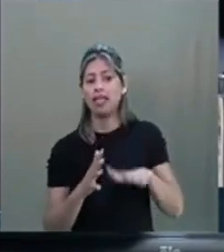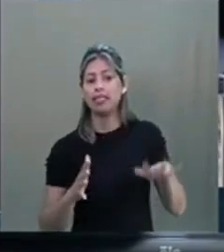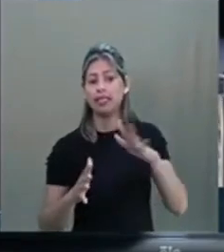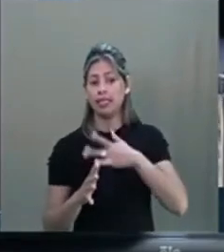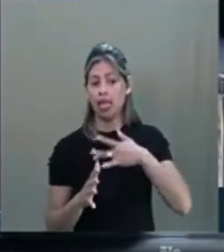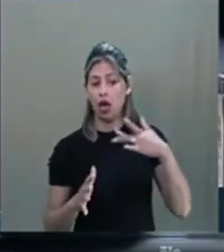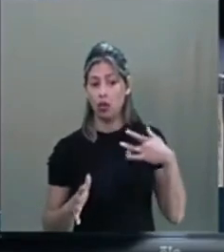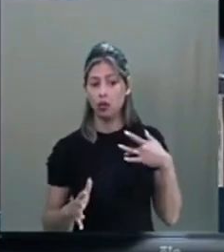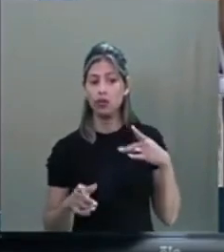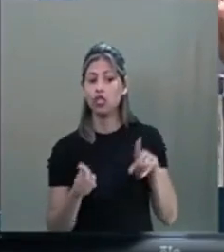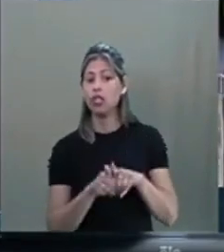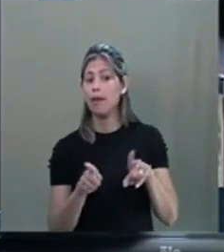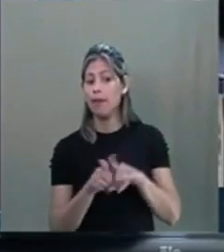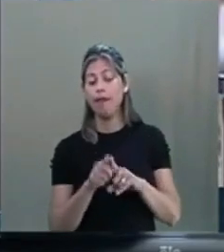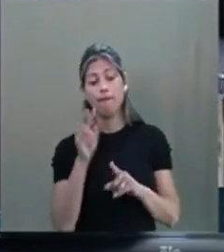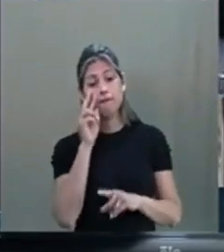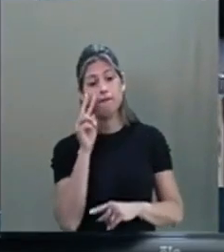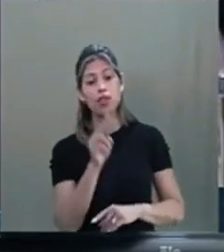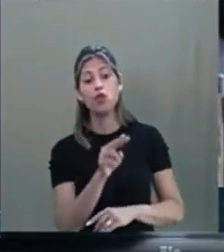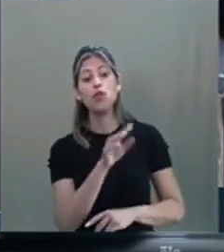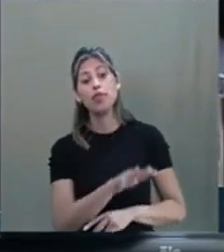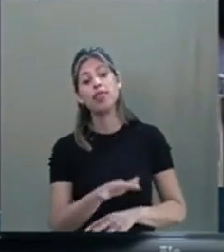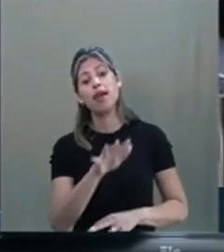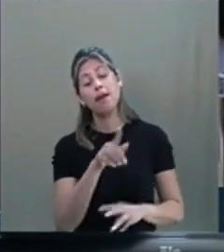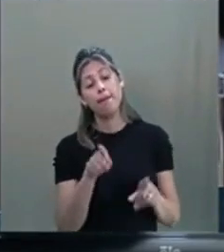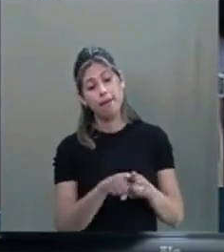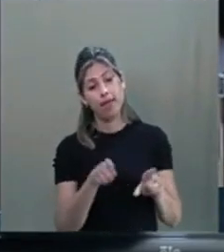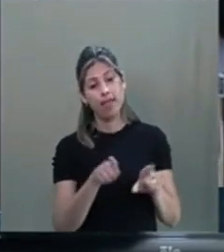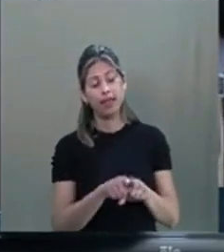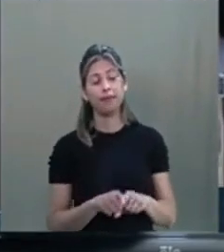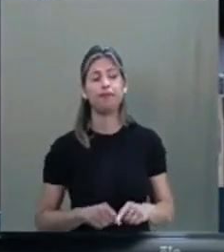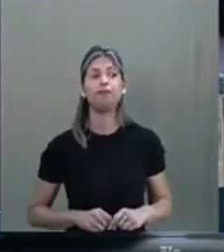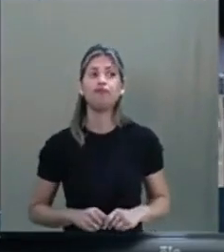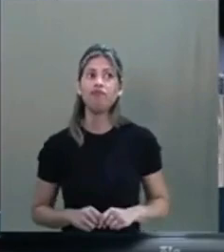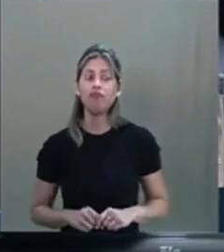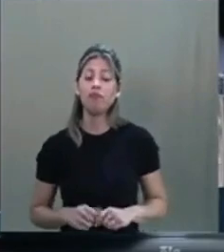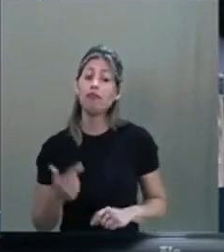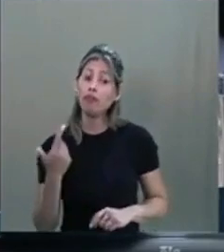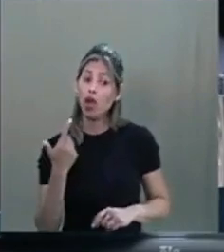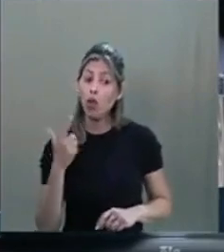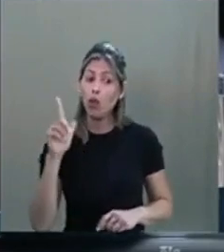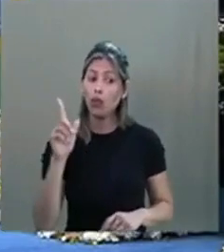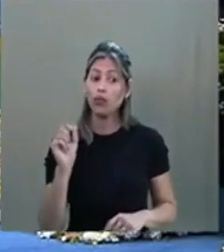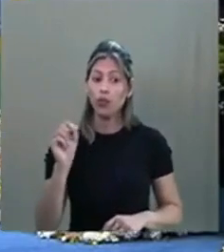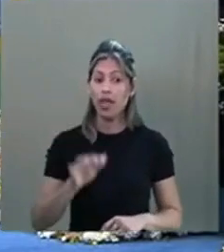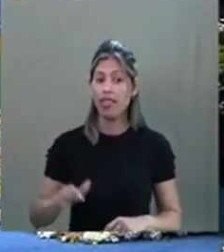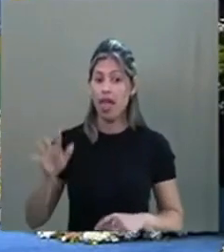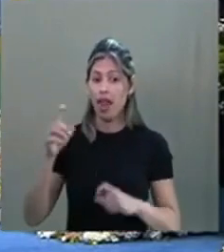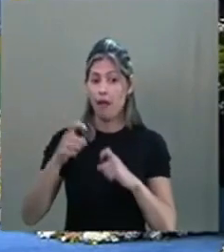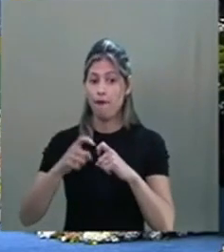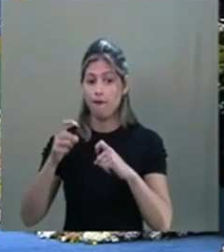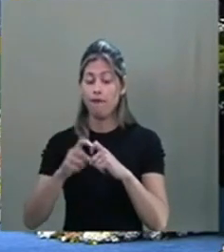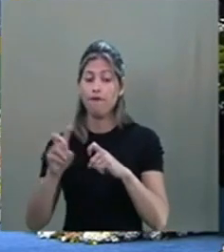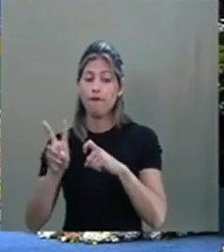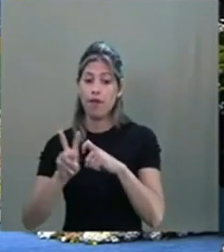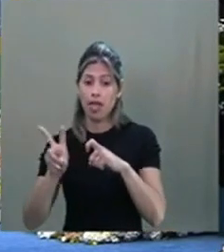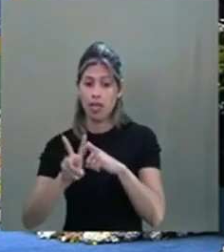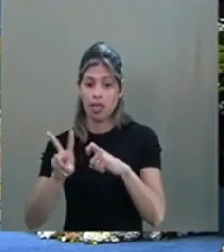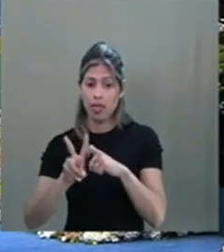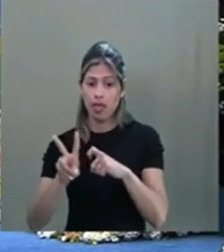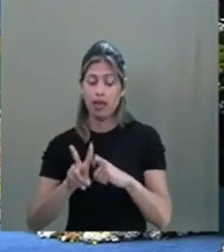está vendo as aplicações, a adoção, pedagogia, veterinária, então, tem muita coisa para a gente aprender.